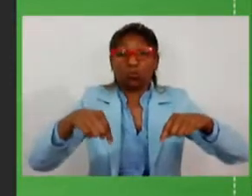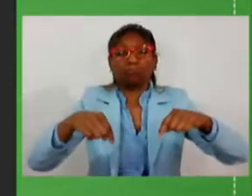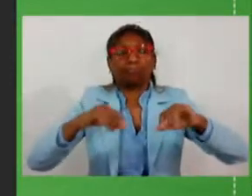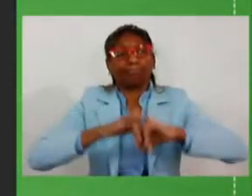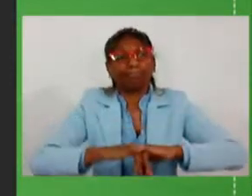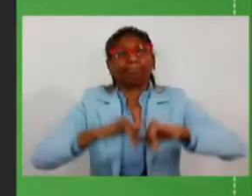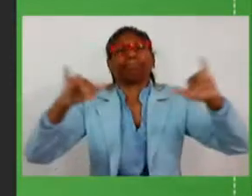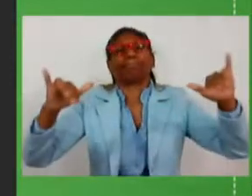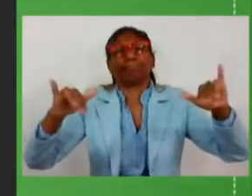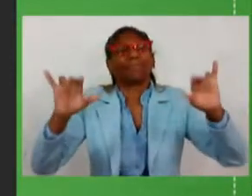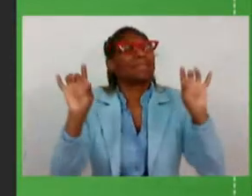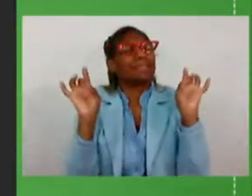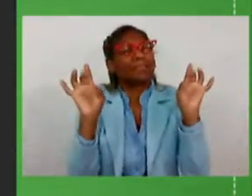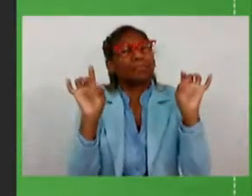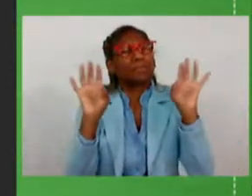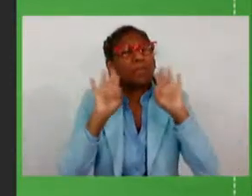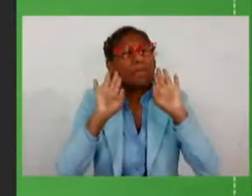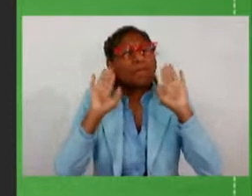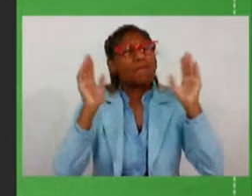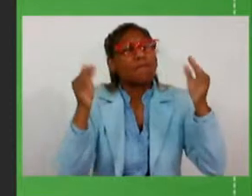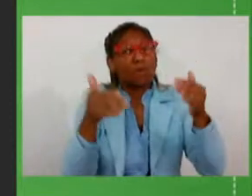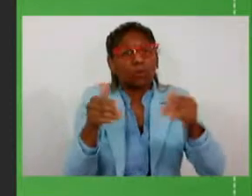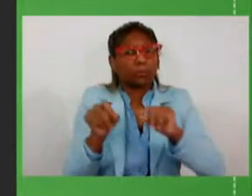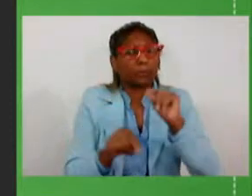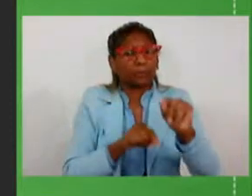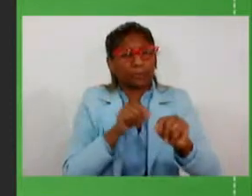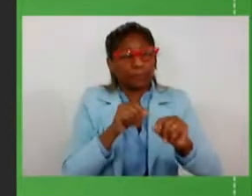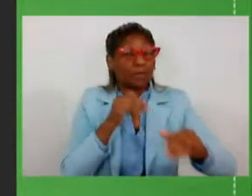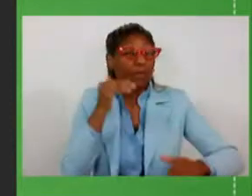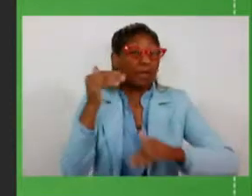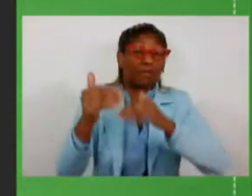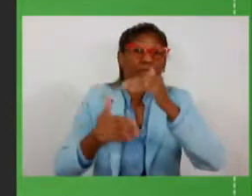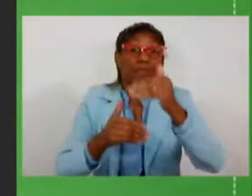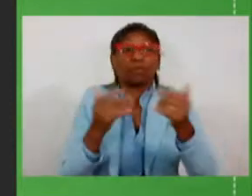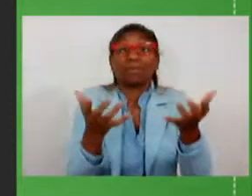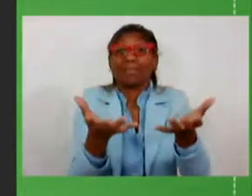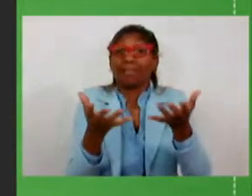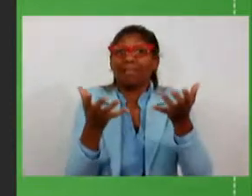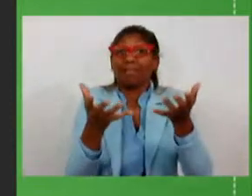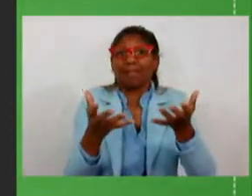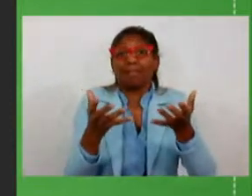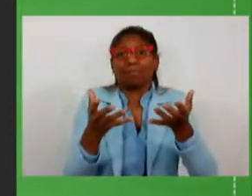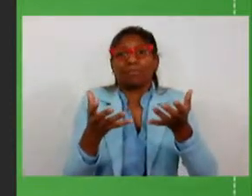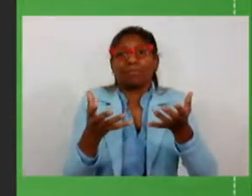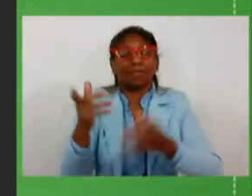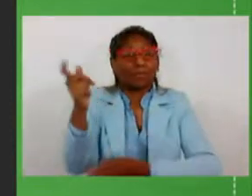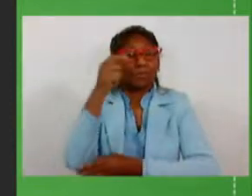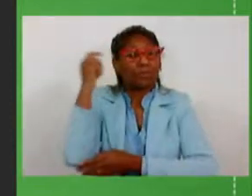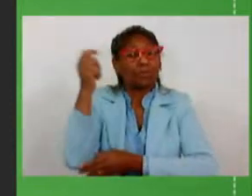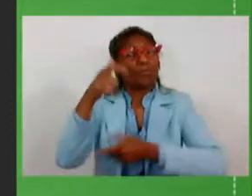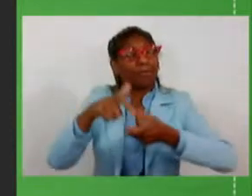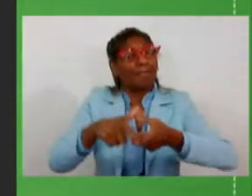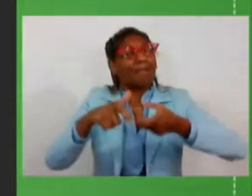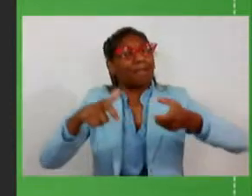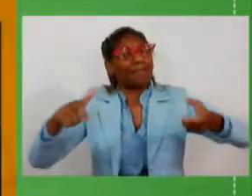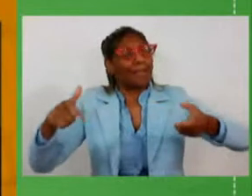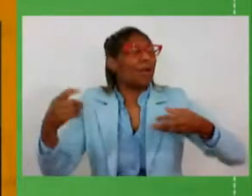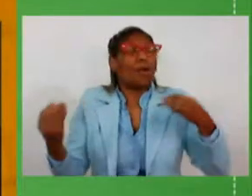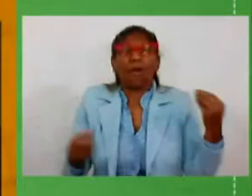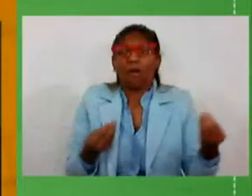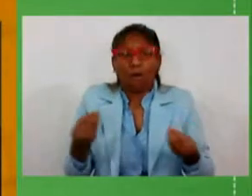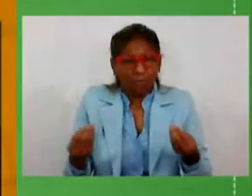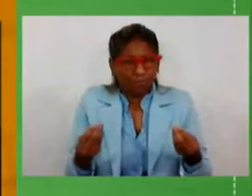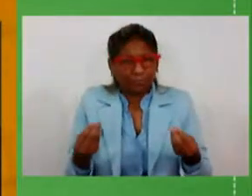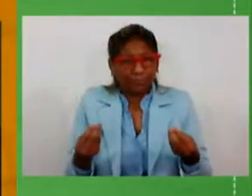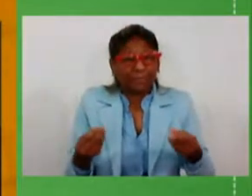com especial enfoque nos avanços que queremos para o Estado crescer, para crescer a partir, também,